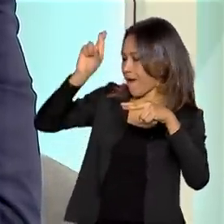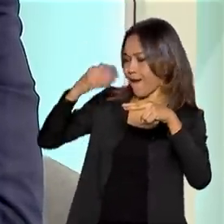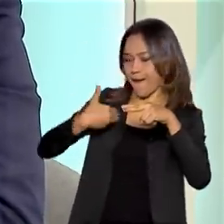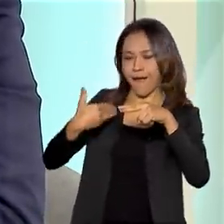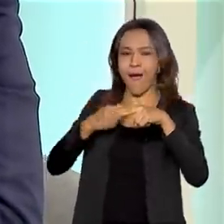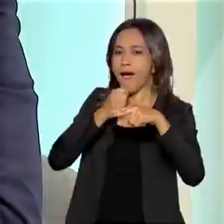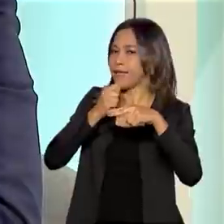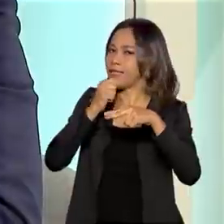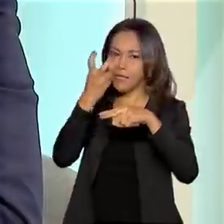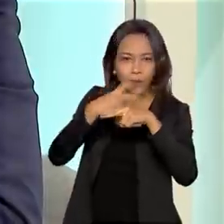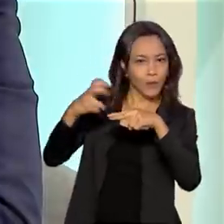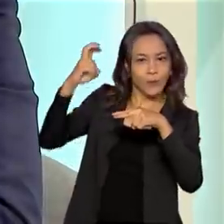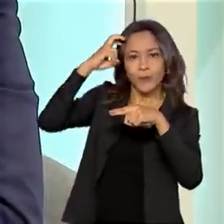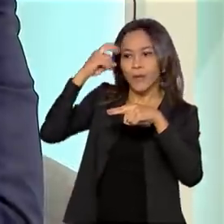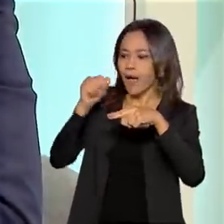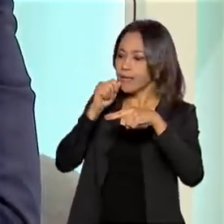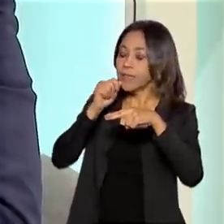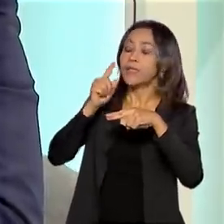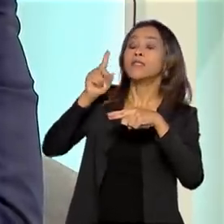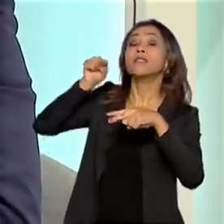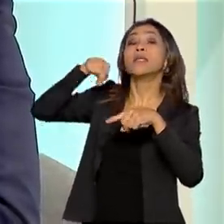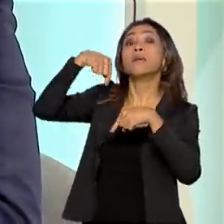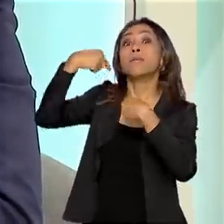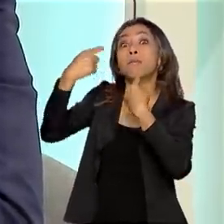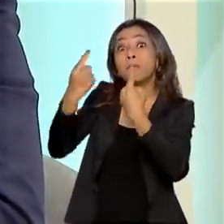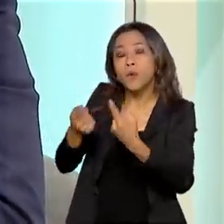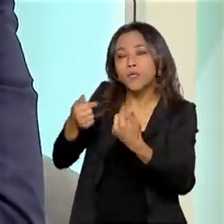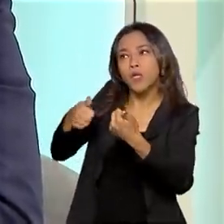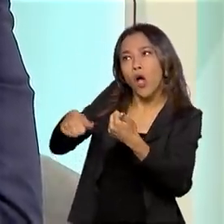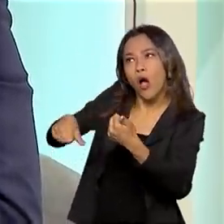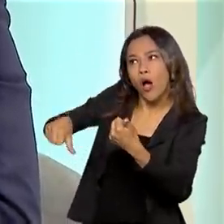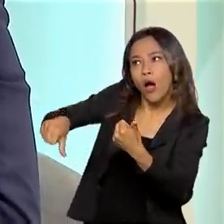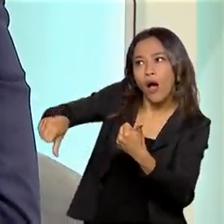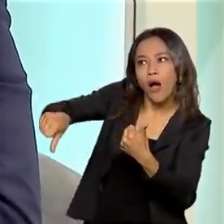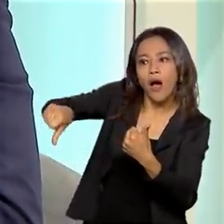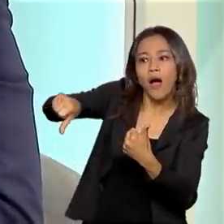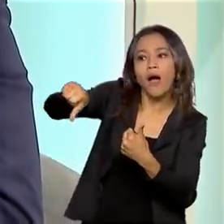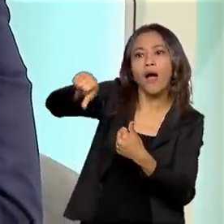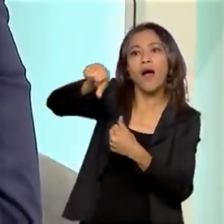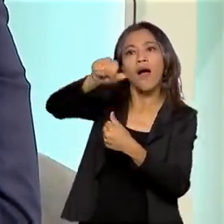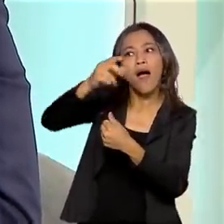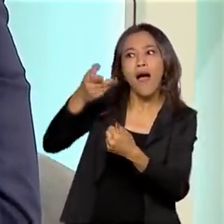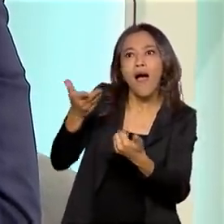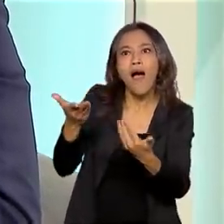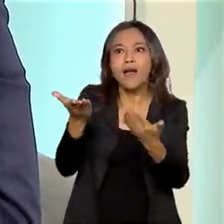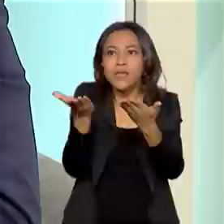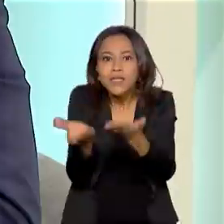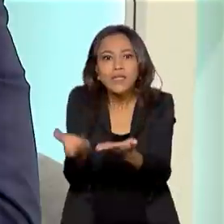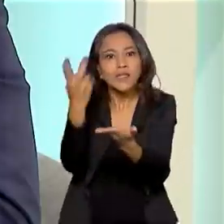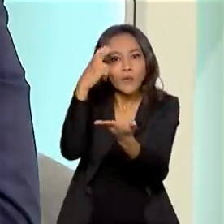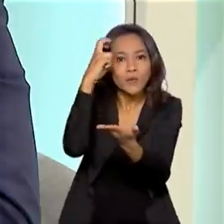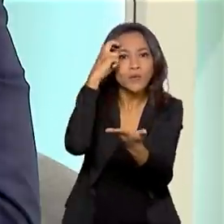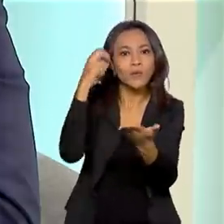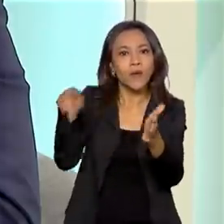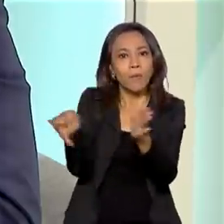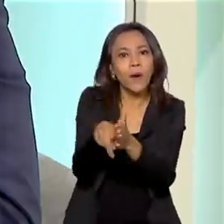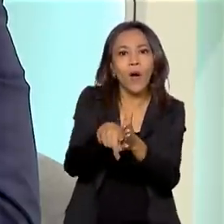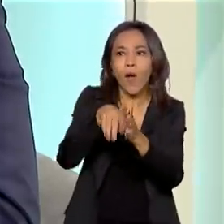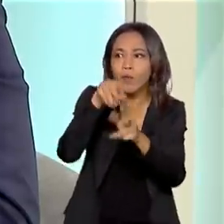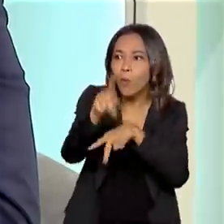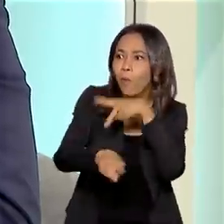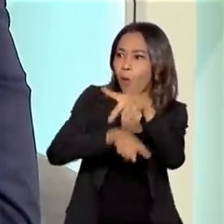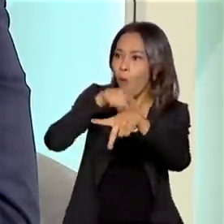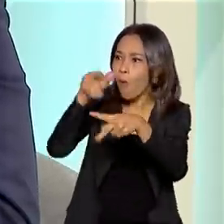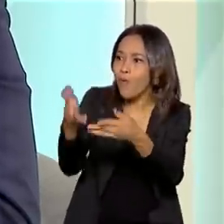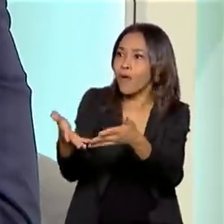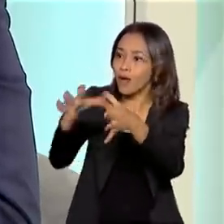Depois que ele passa esse umbral e passa a fazer parte do acervo permanente do museu, é